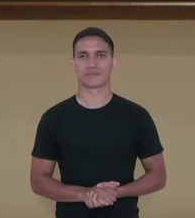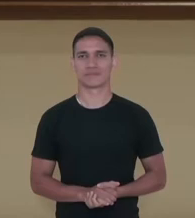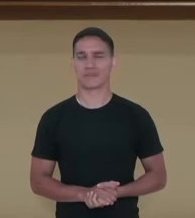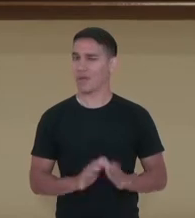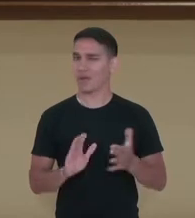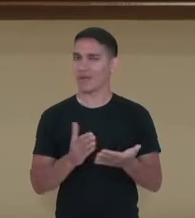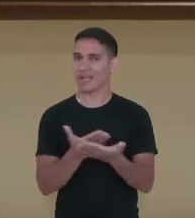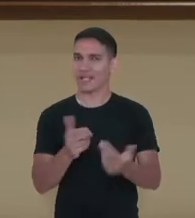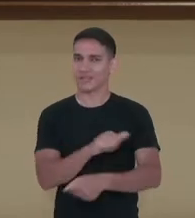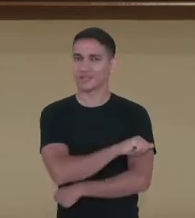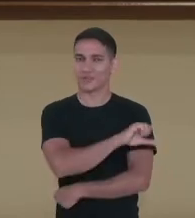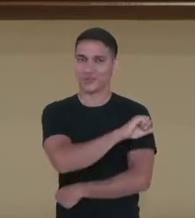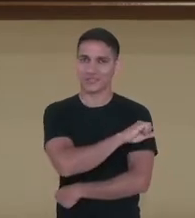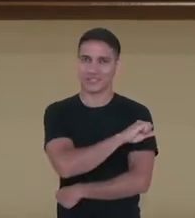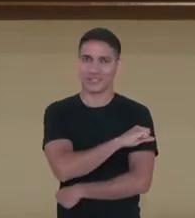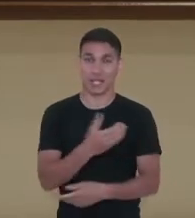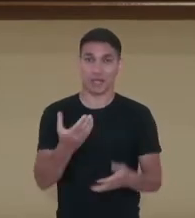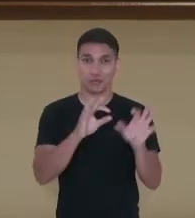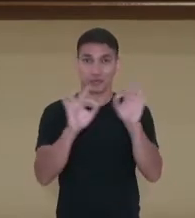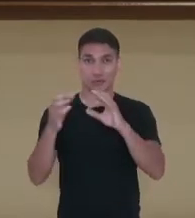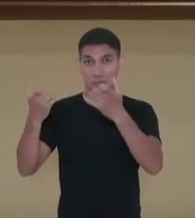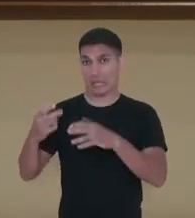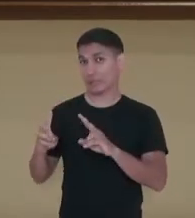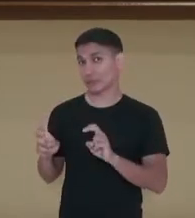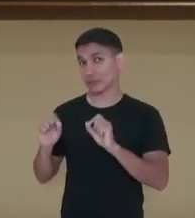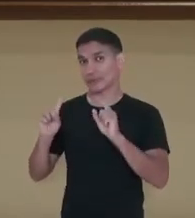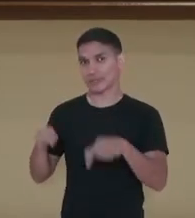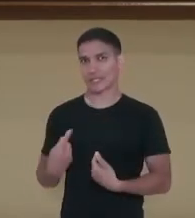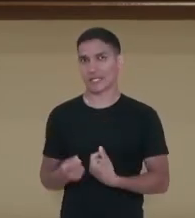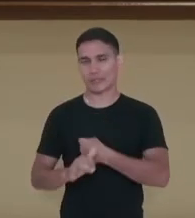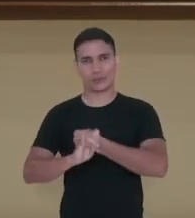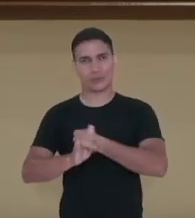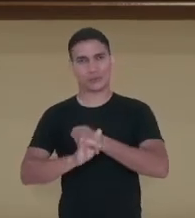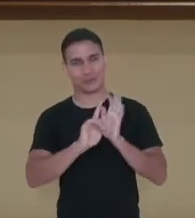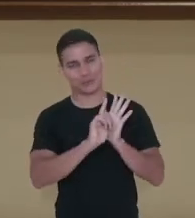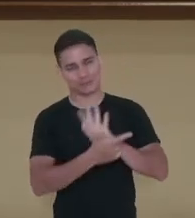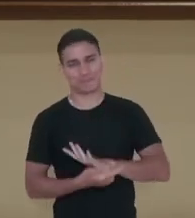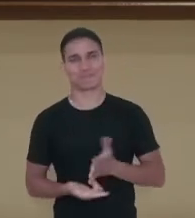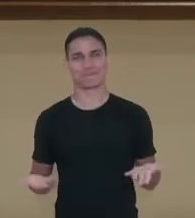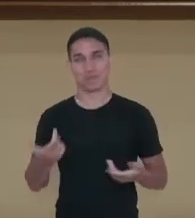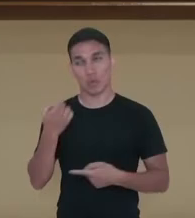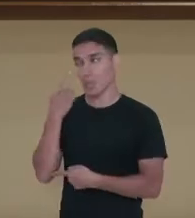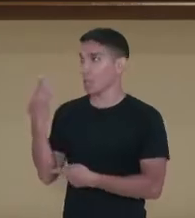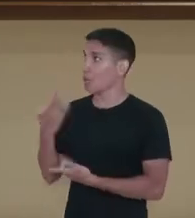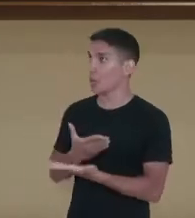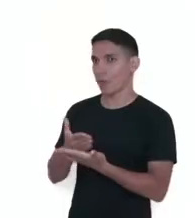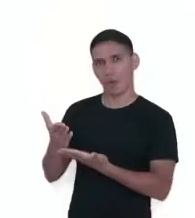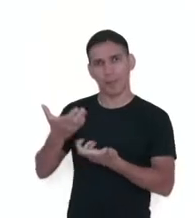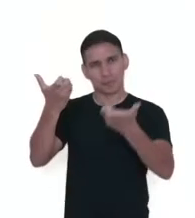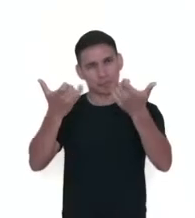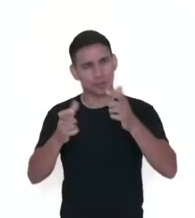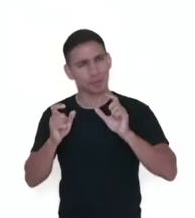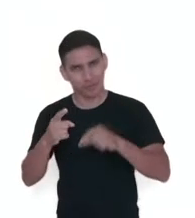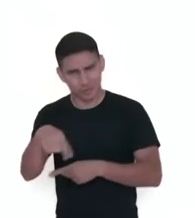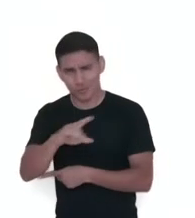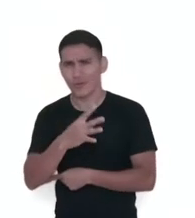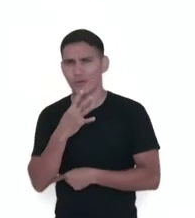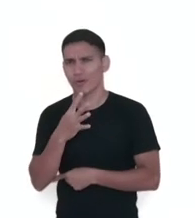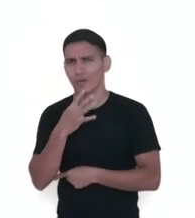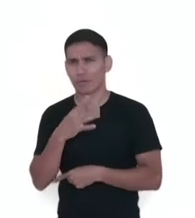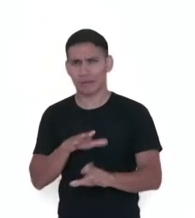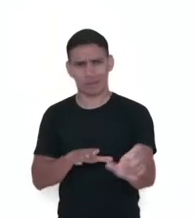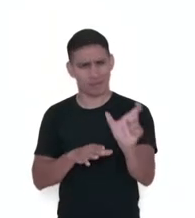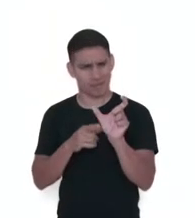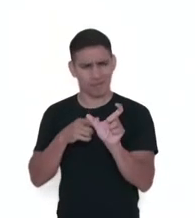Olá estudantes do oitavo ano, nesse vídeo vamos falar sobre o gênero crônica. Para começo de conversa, já ouviu falar na